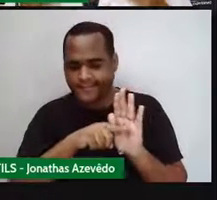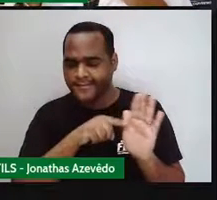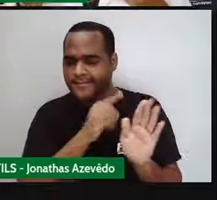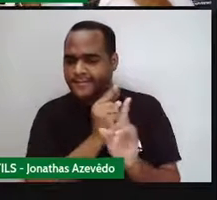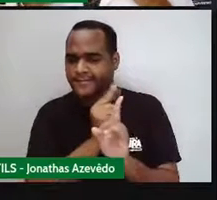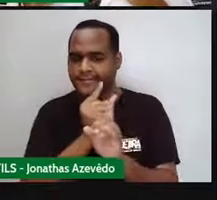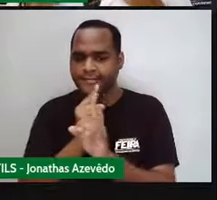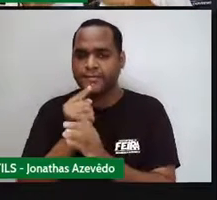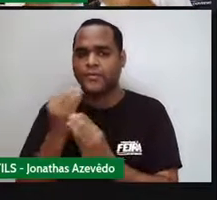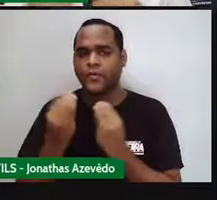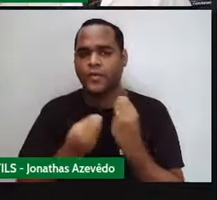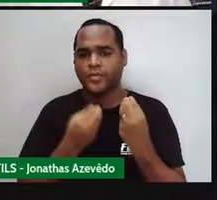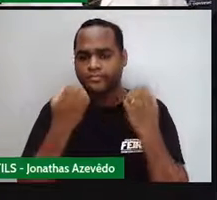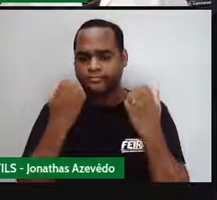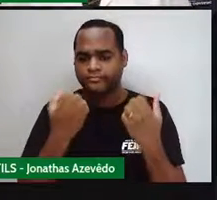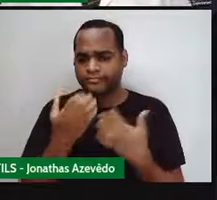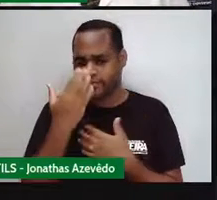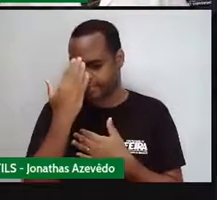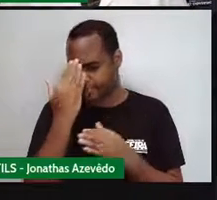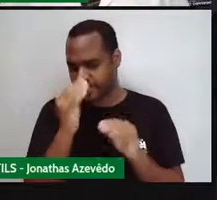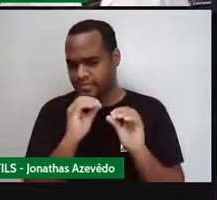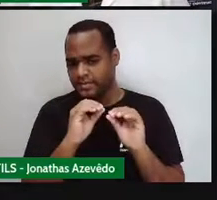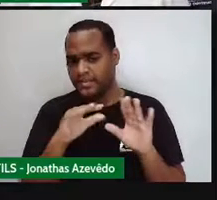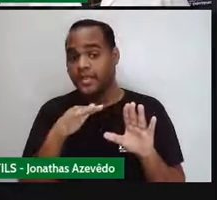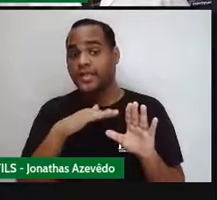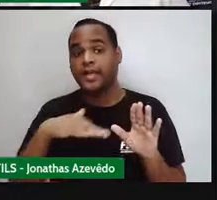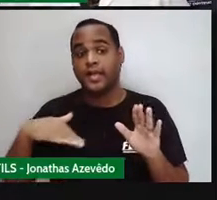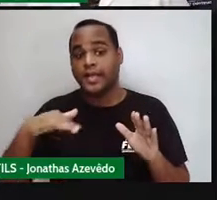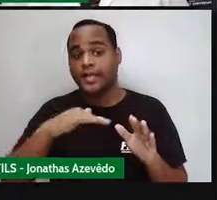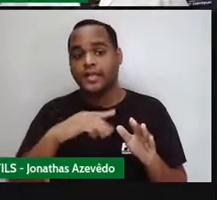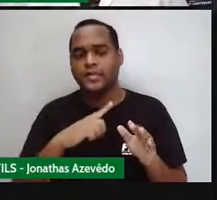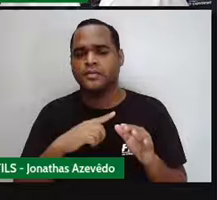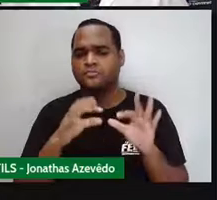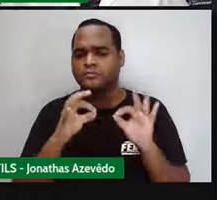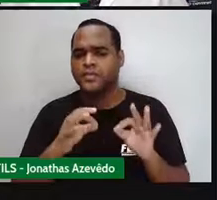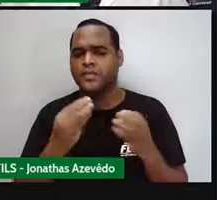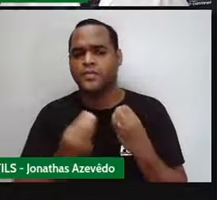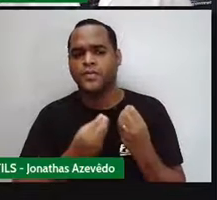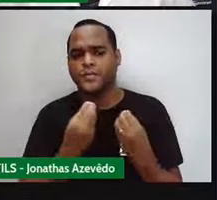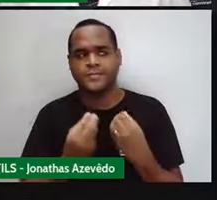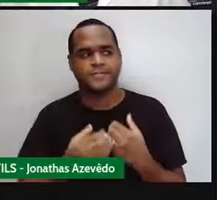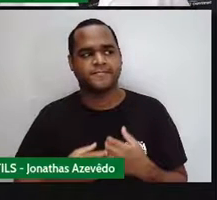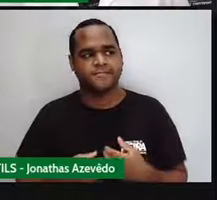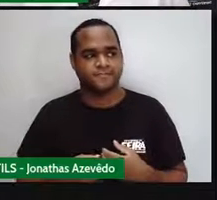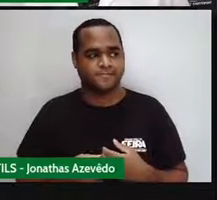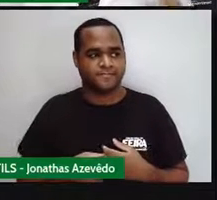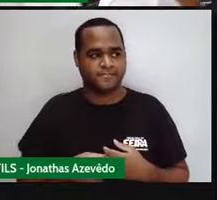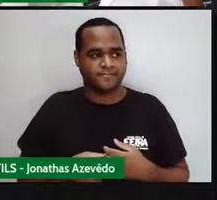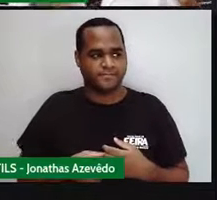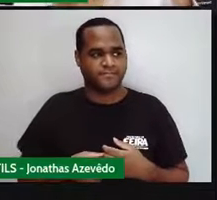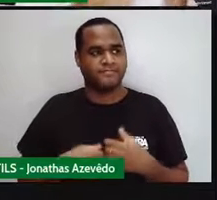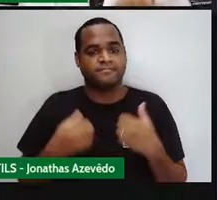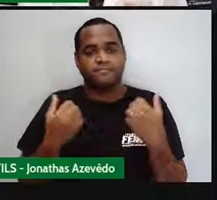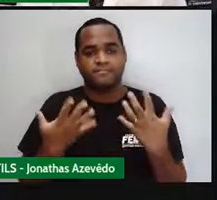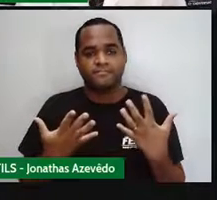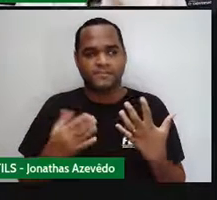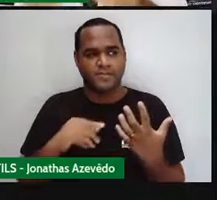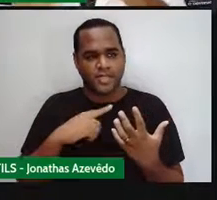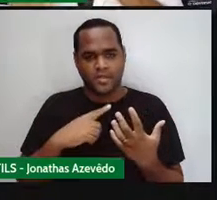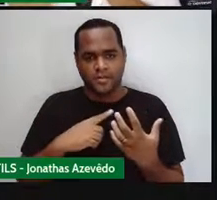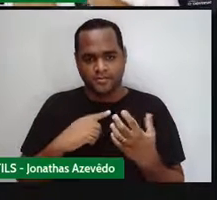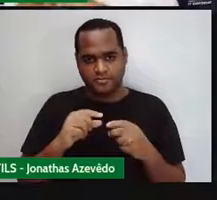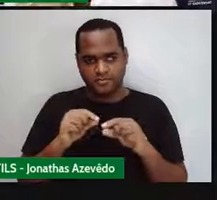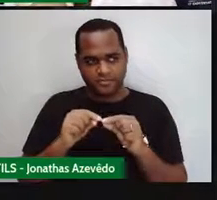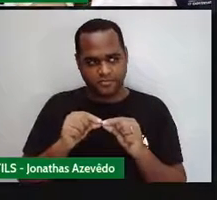entender o porquê que a área do losango fica daquela forma, tá? Então, tendo o comprimento